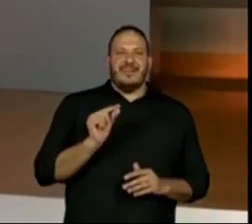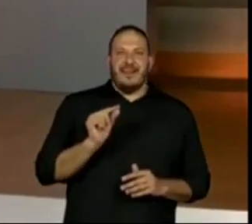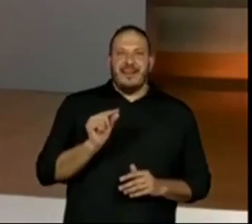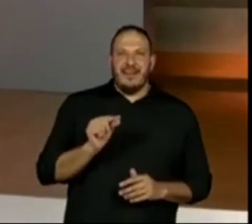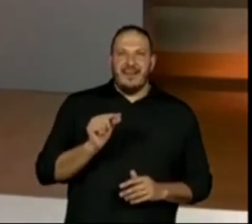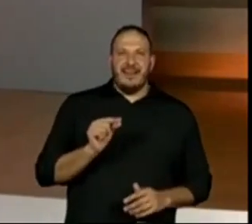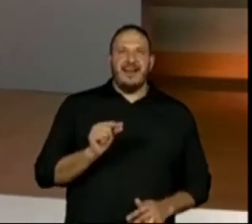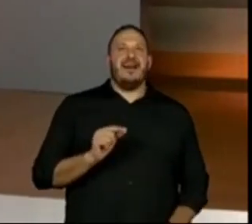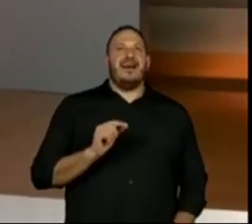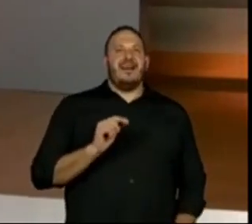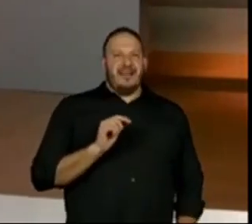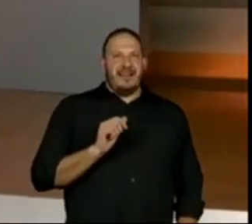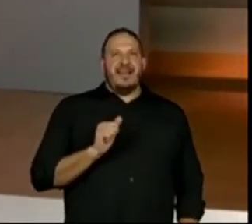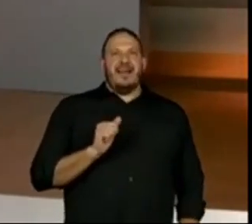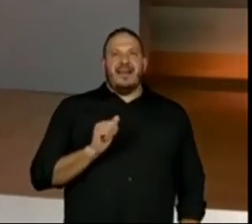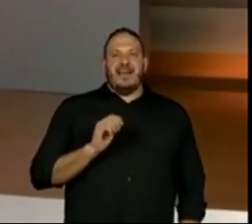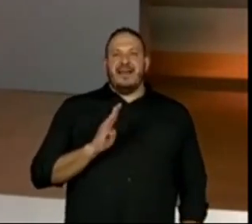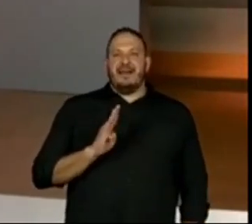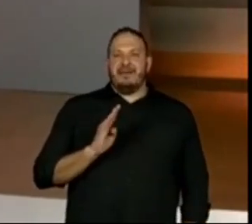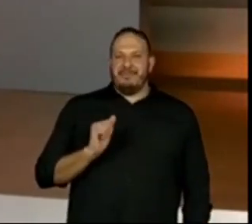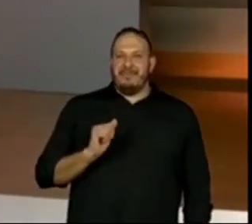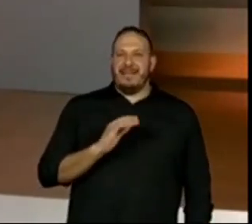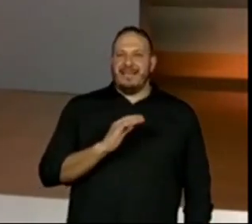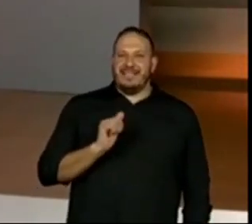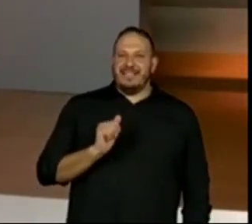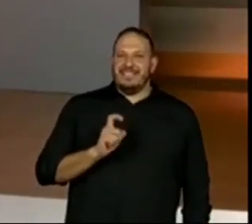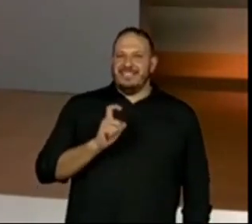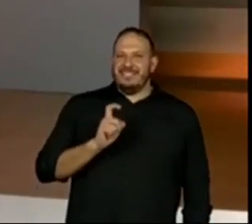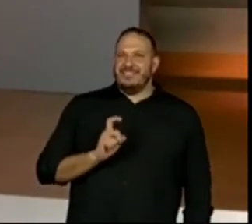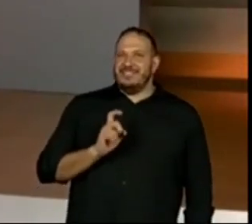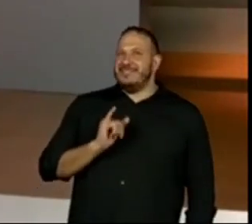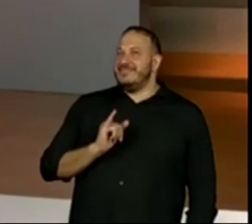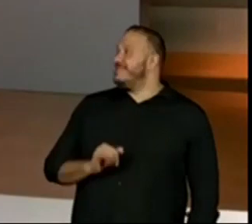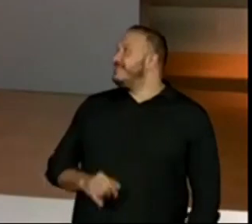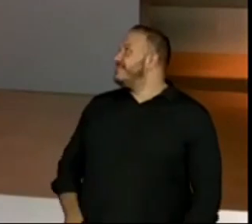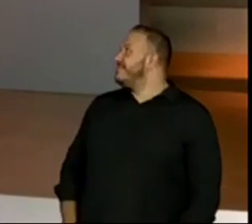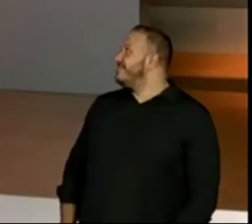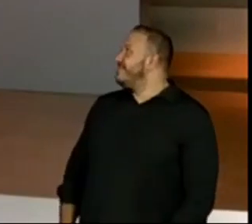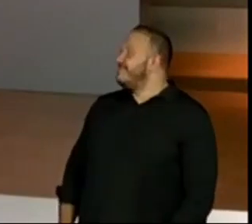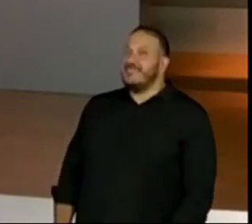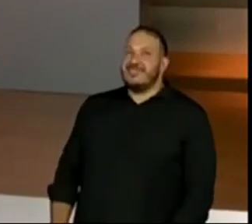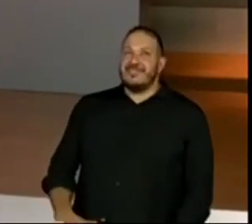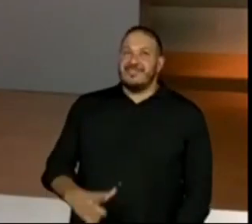O abacaxi tem